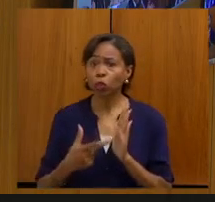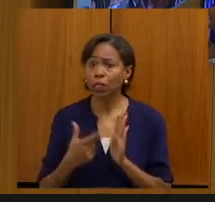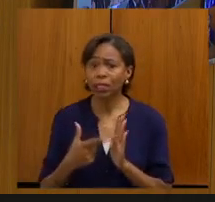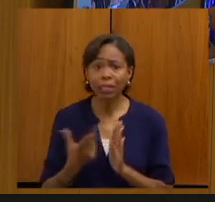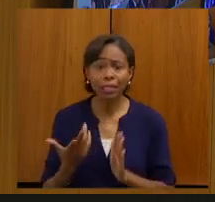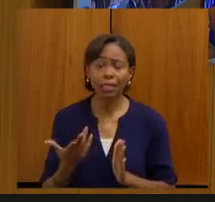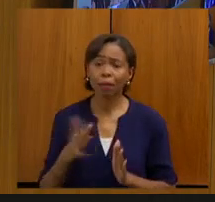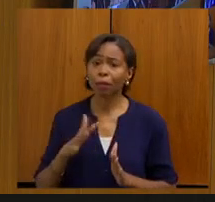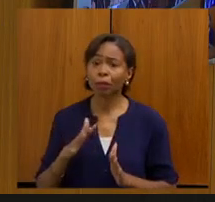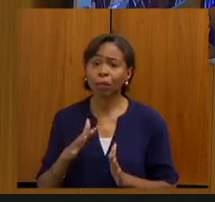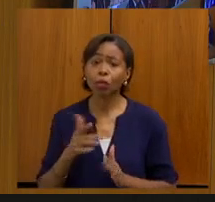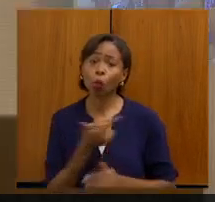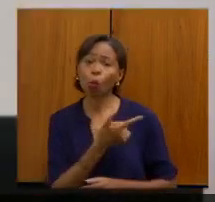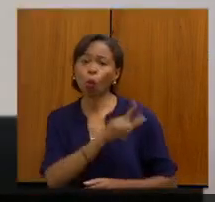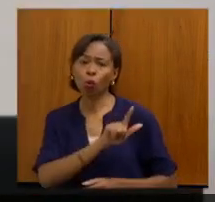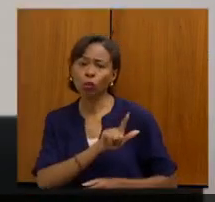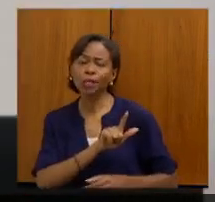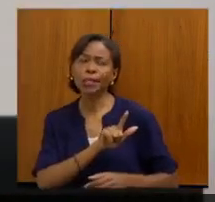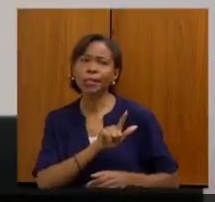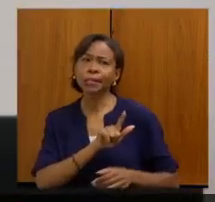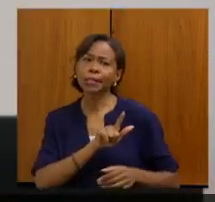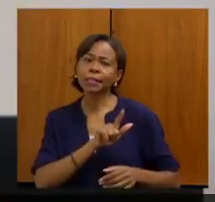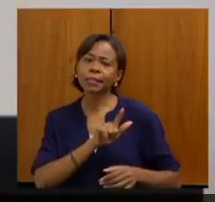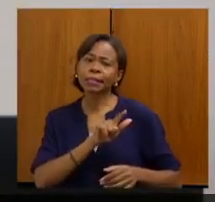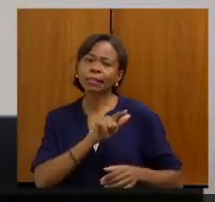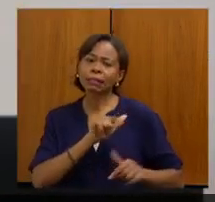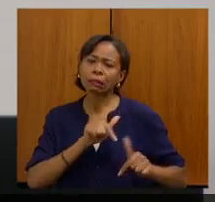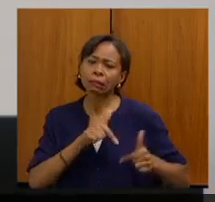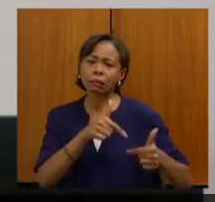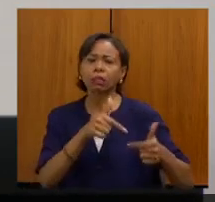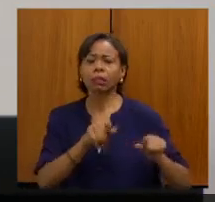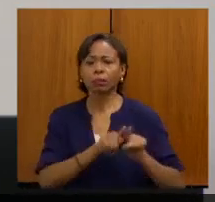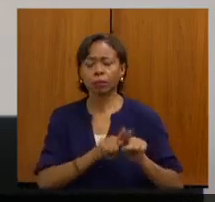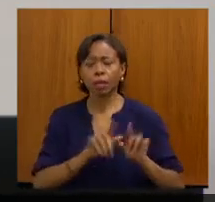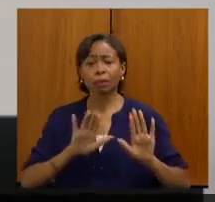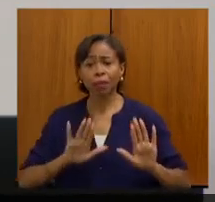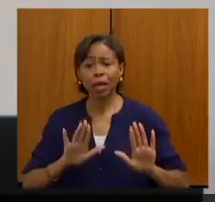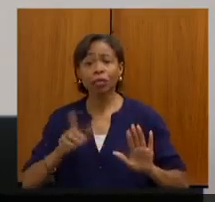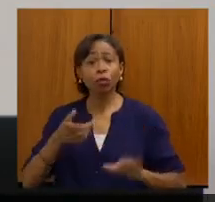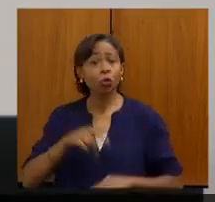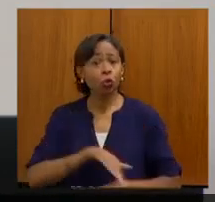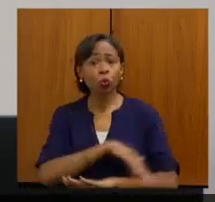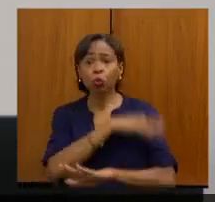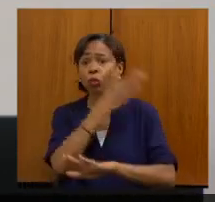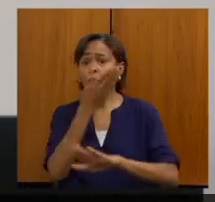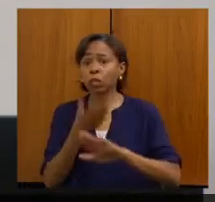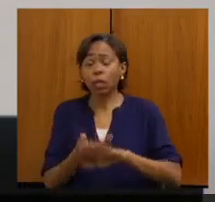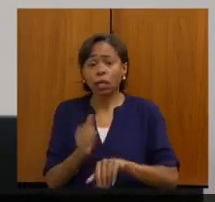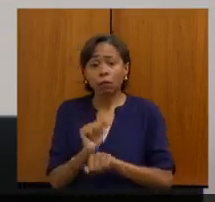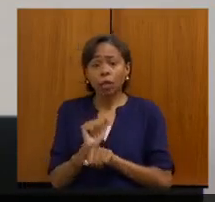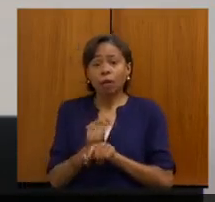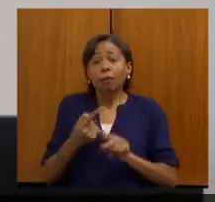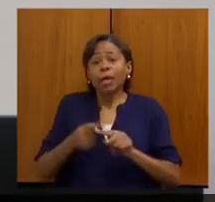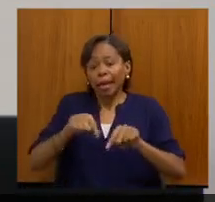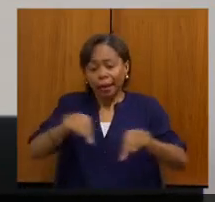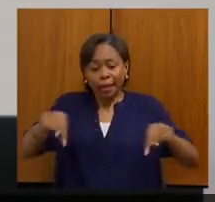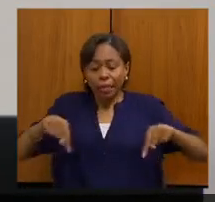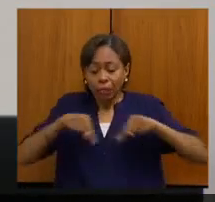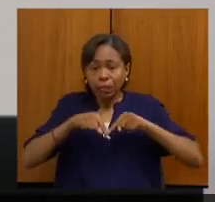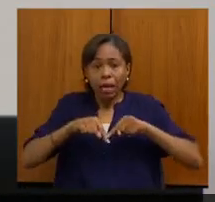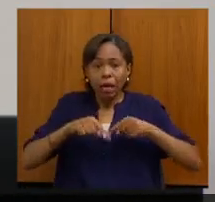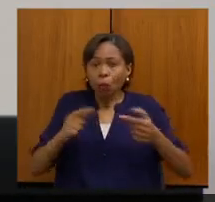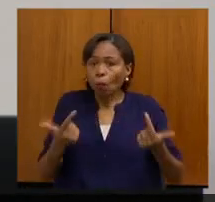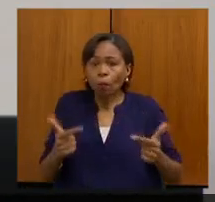junto com as outras especialidades. A gente fica o dia todo, porque a gente não tem sala livre disponível para apoiar. A gente faz uma